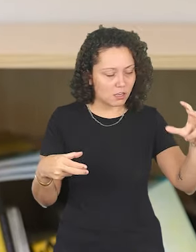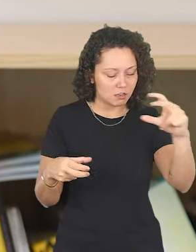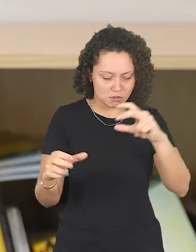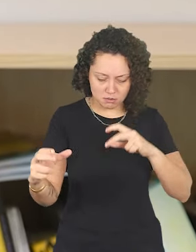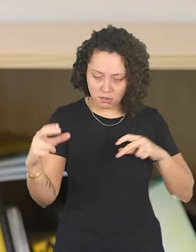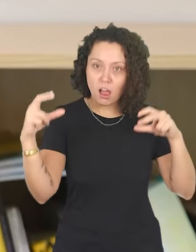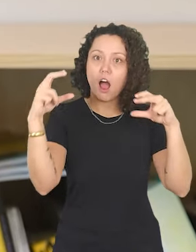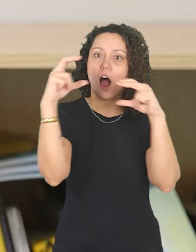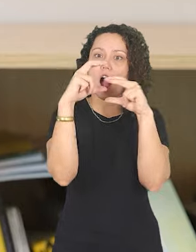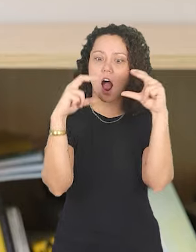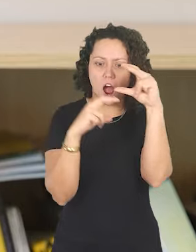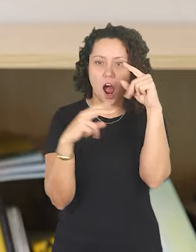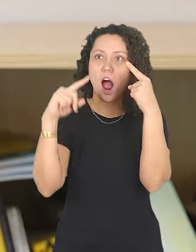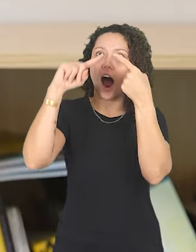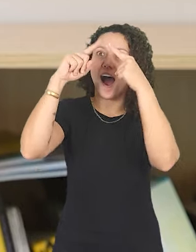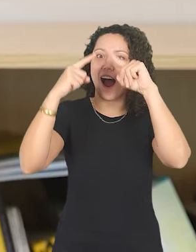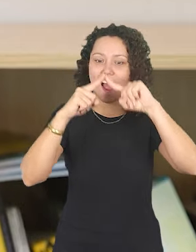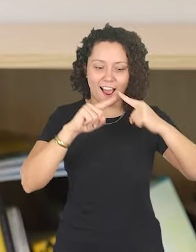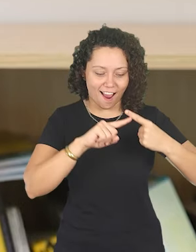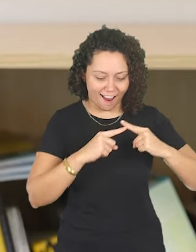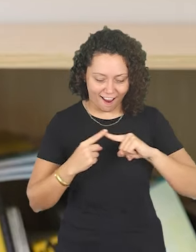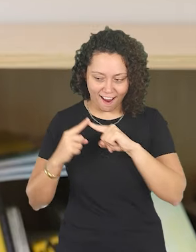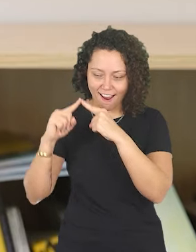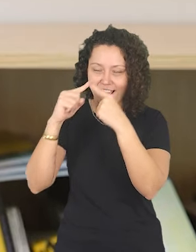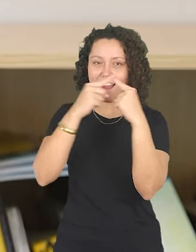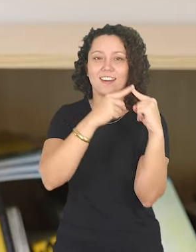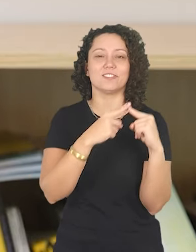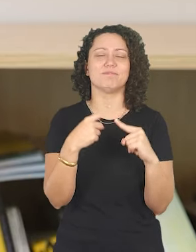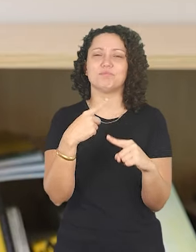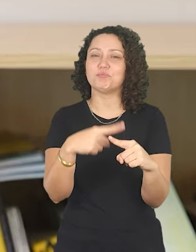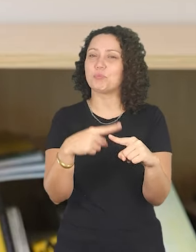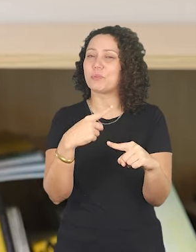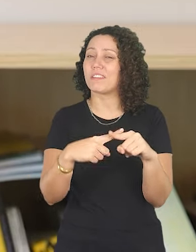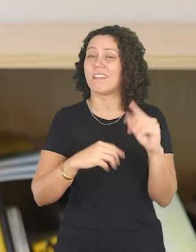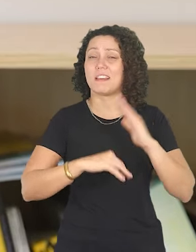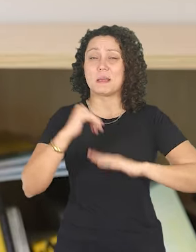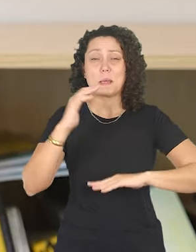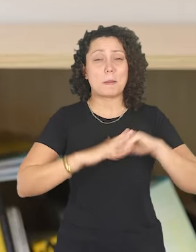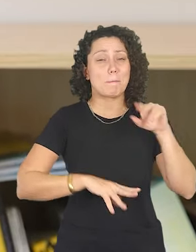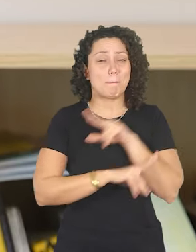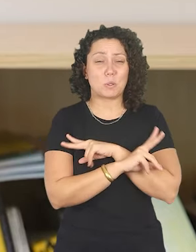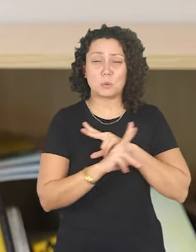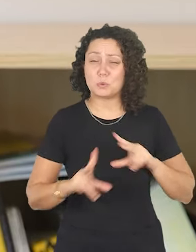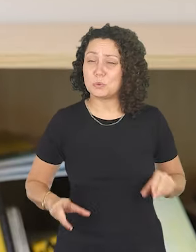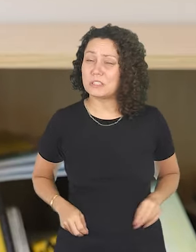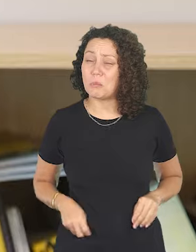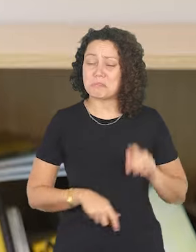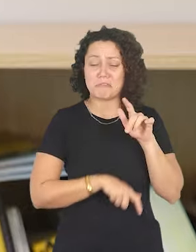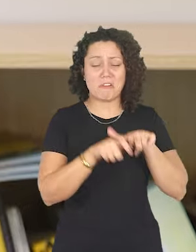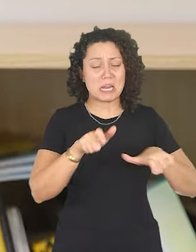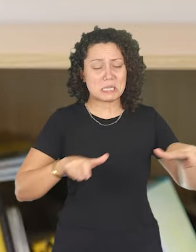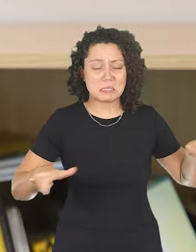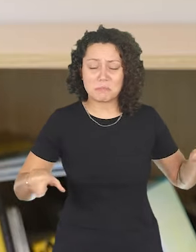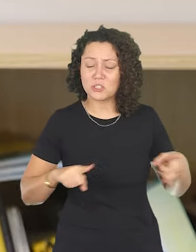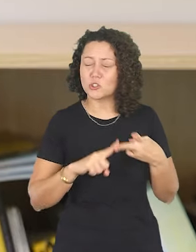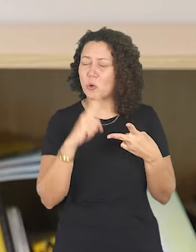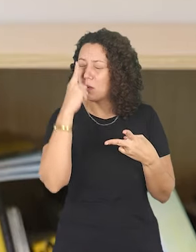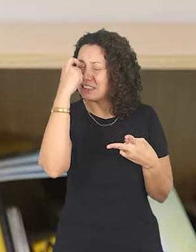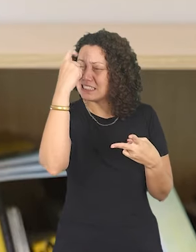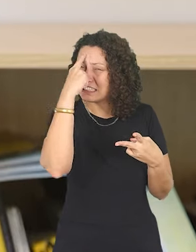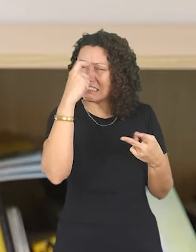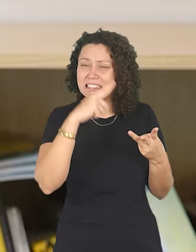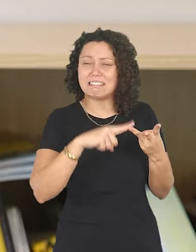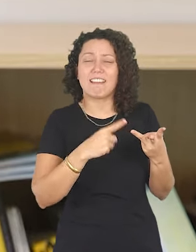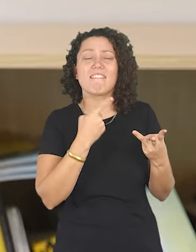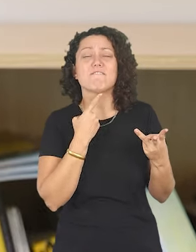as pecinhas certas e as peças que se conversam porque a produção em si é muita coisa, muita gente, muita ideia, é muita